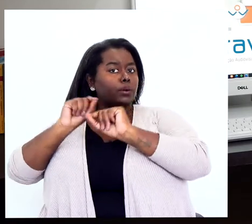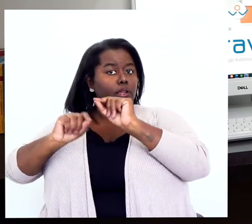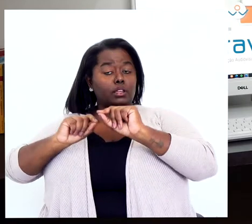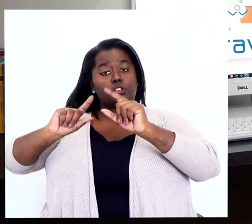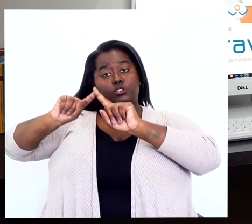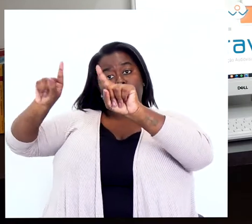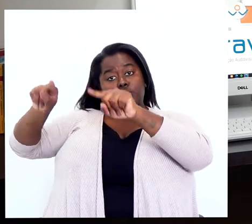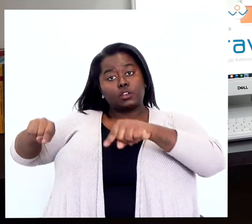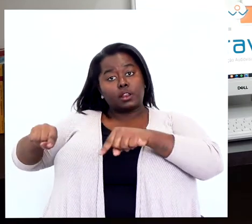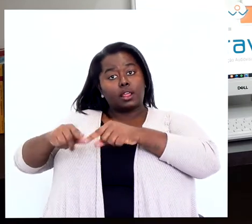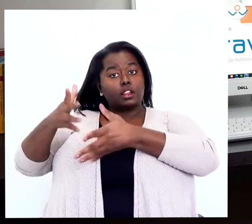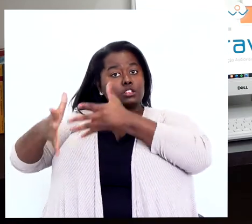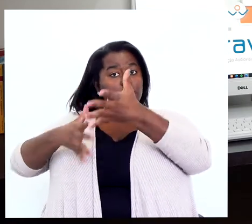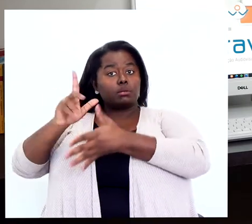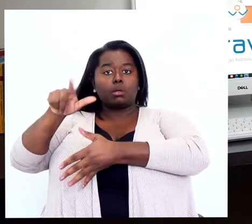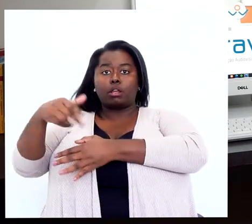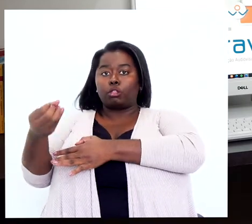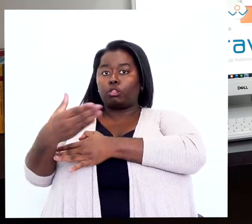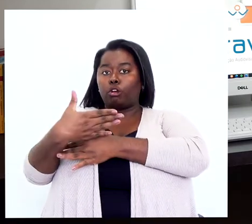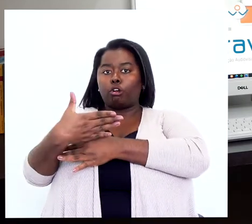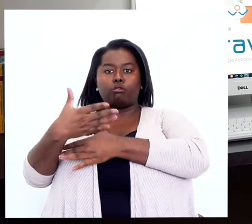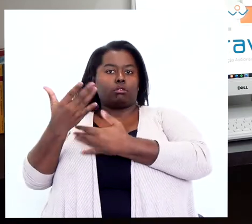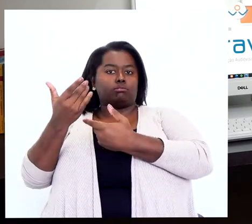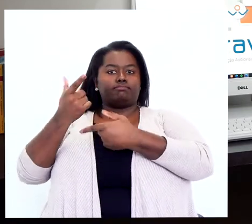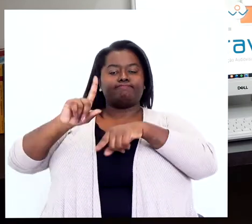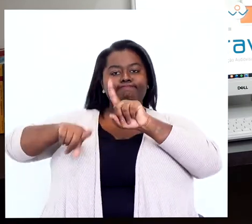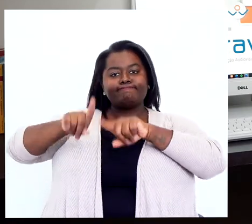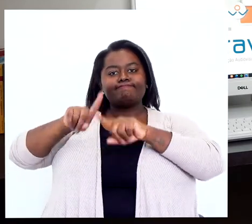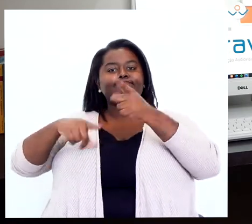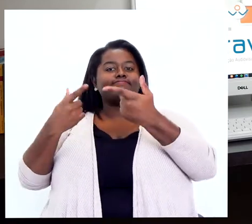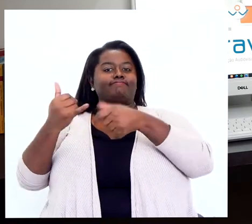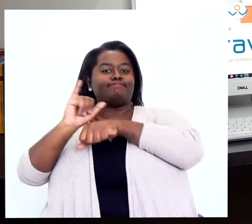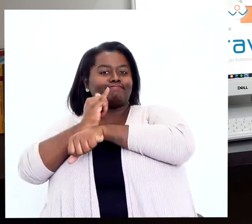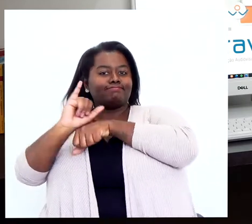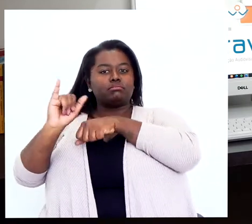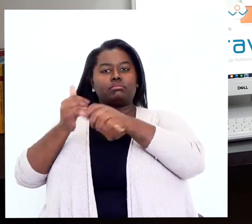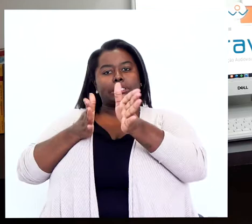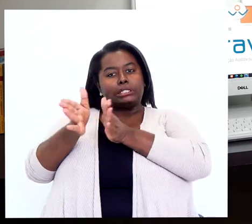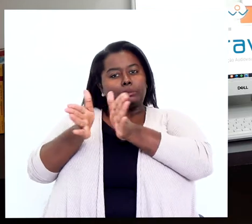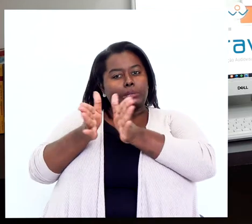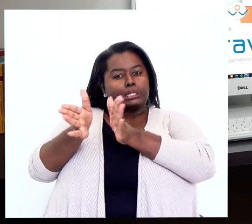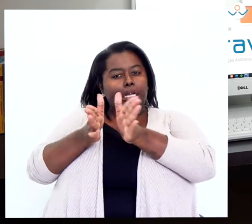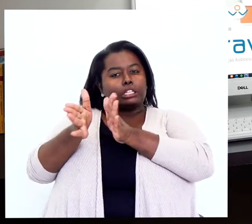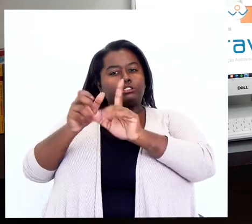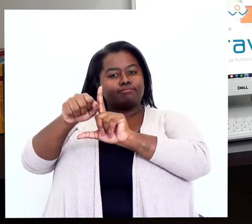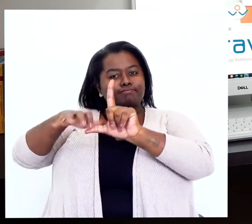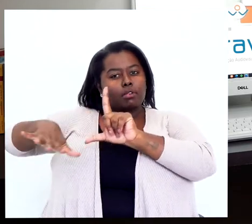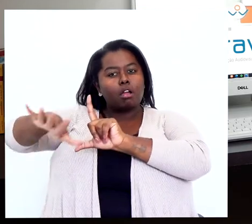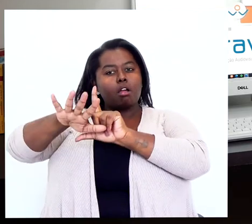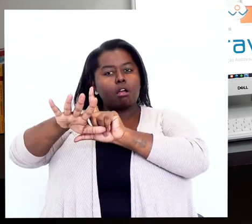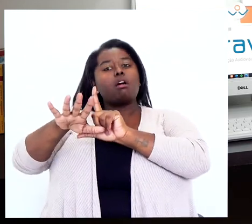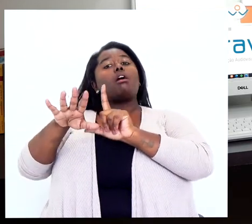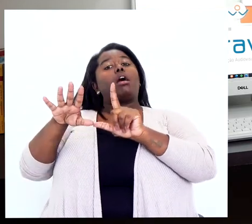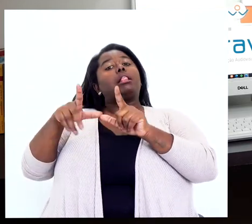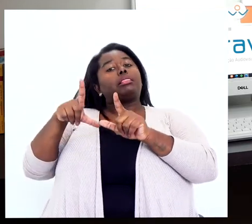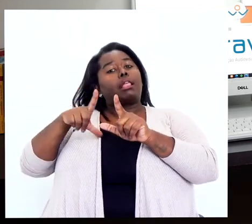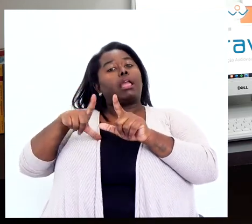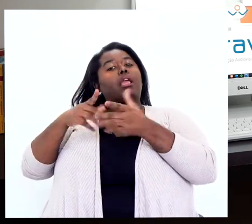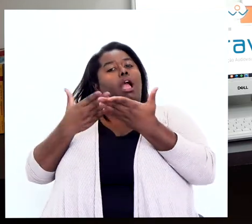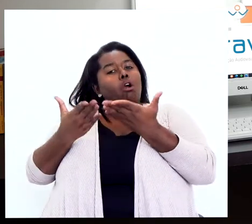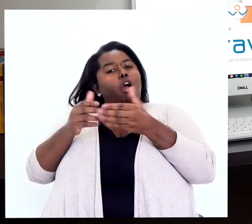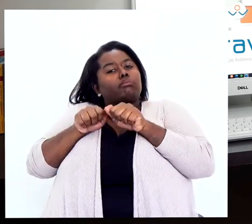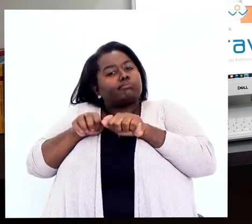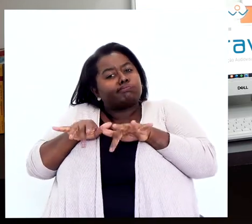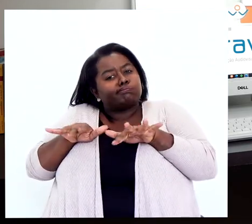a janela de libras é um recurso novo de acessibilidade, as obras audiovisuais ainda estão inserindo